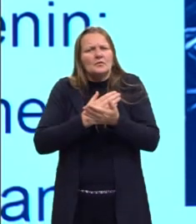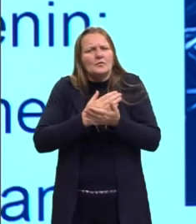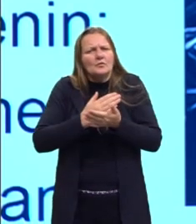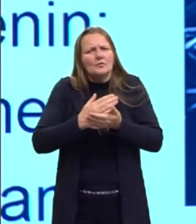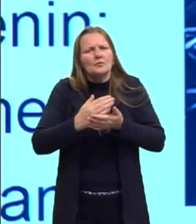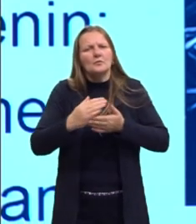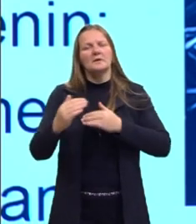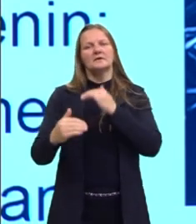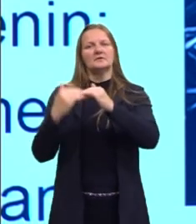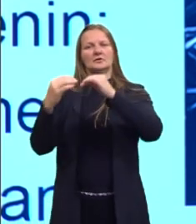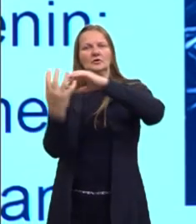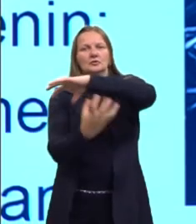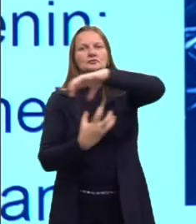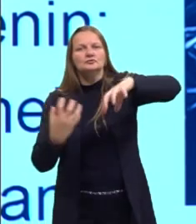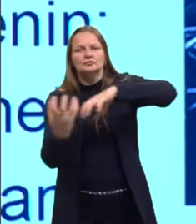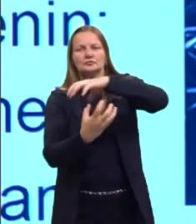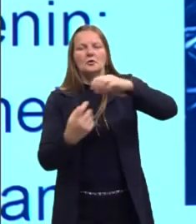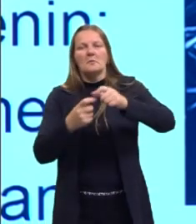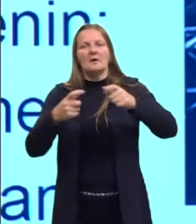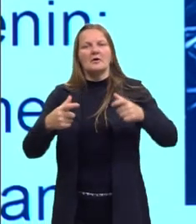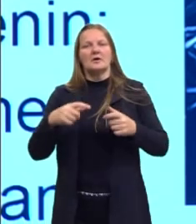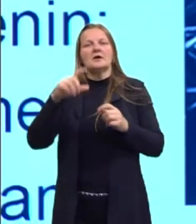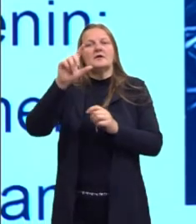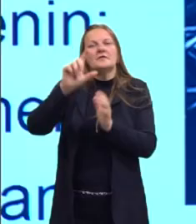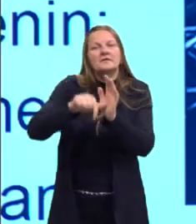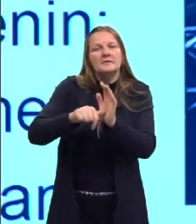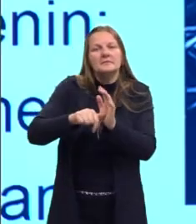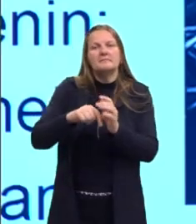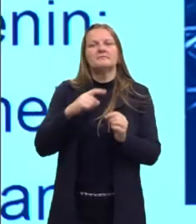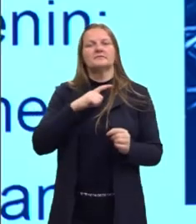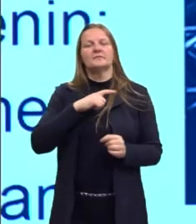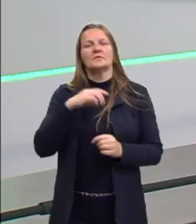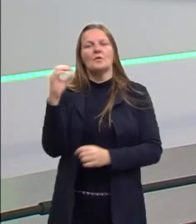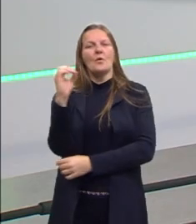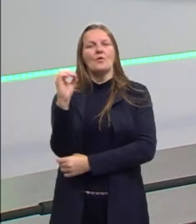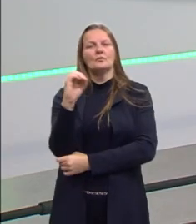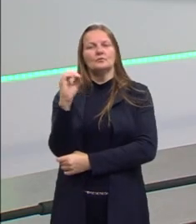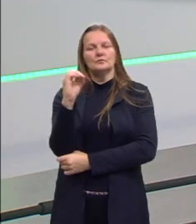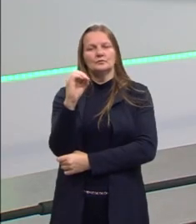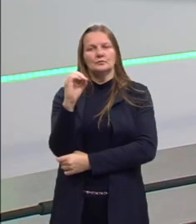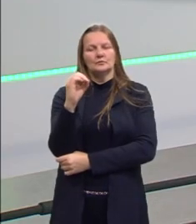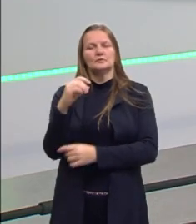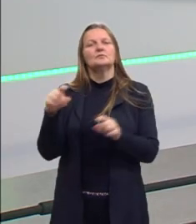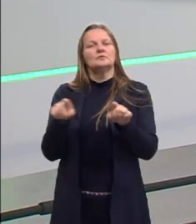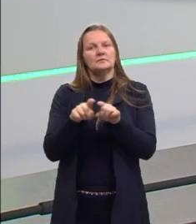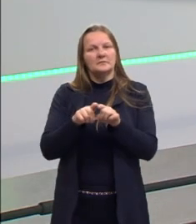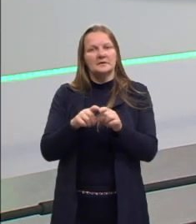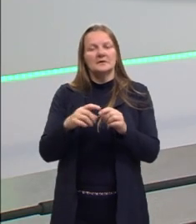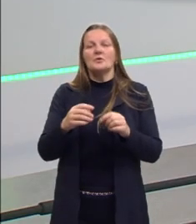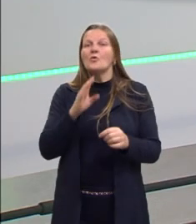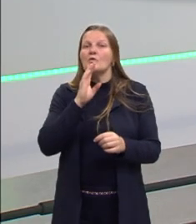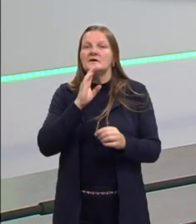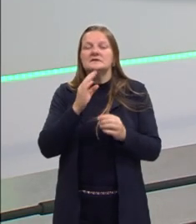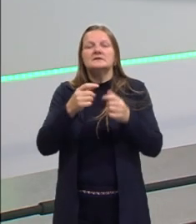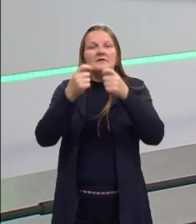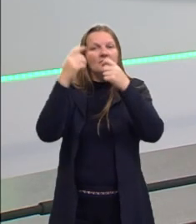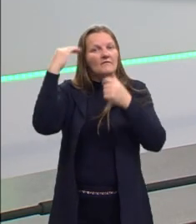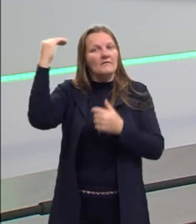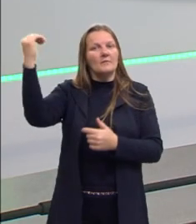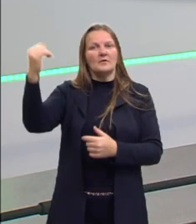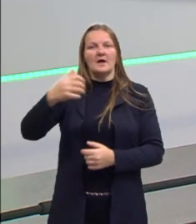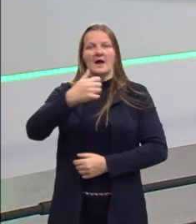a esse processo revolucionário, e depois vai ter a Revolução de Outubro, que é essa sim, que é conhecida como a